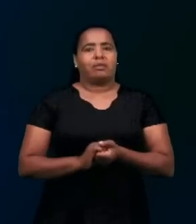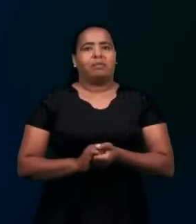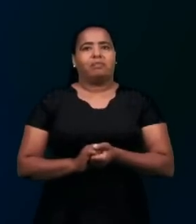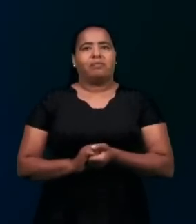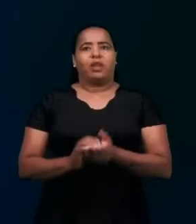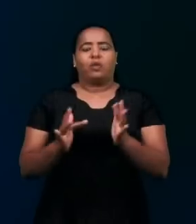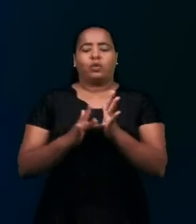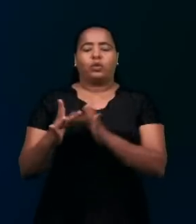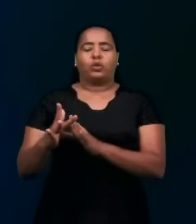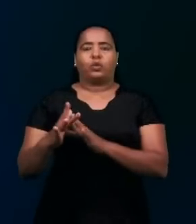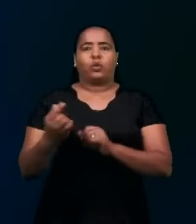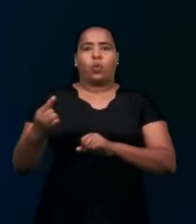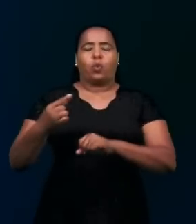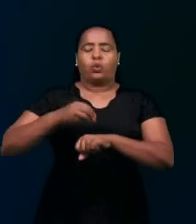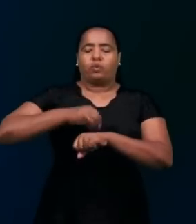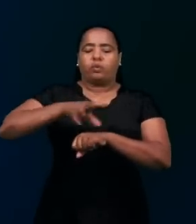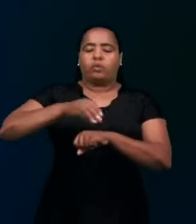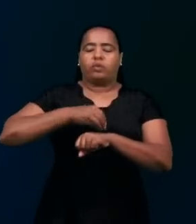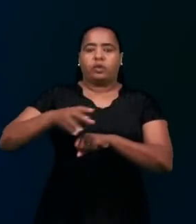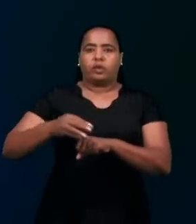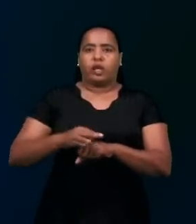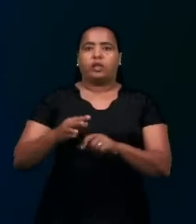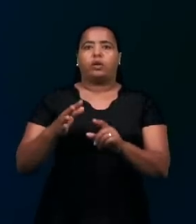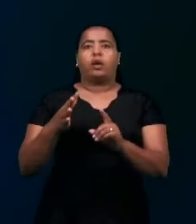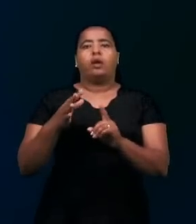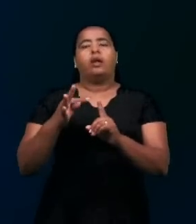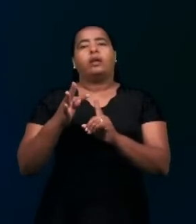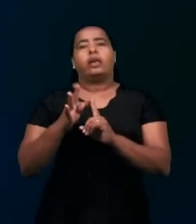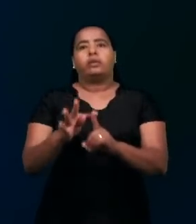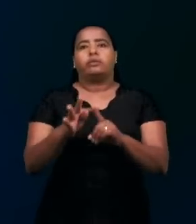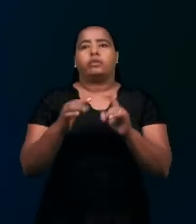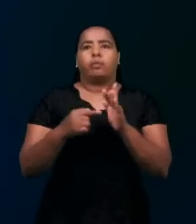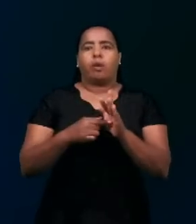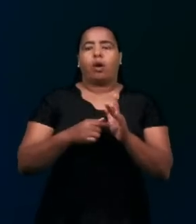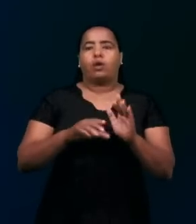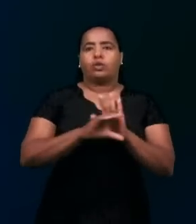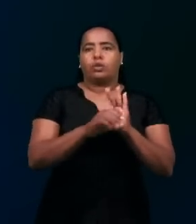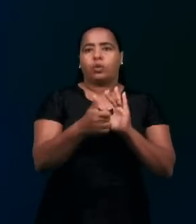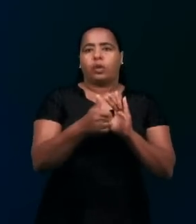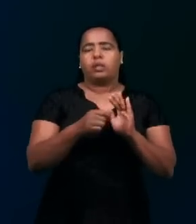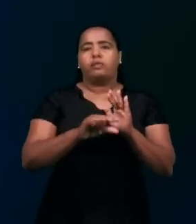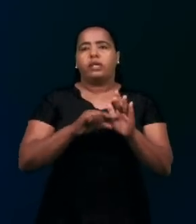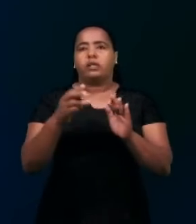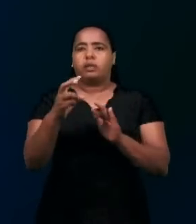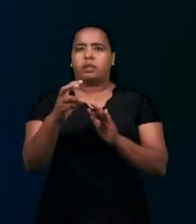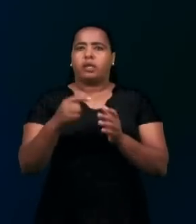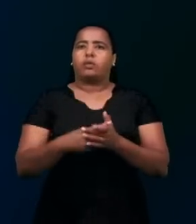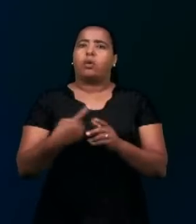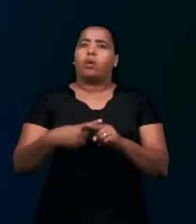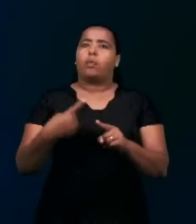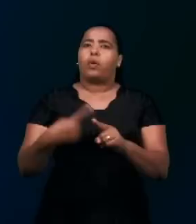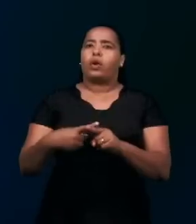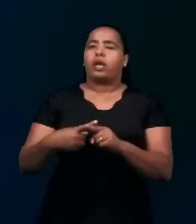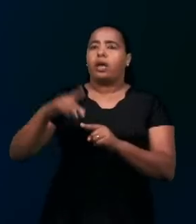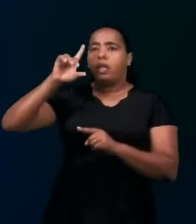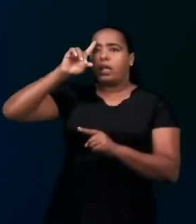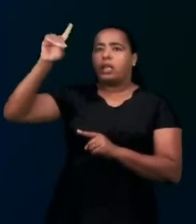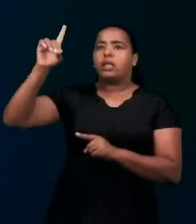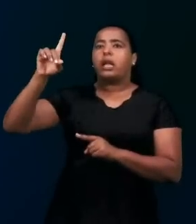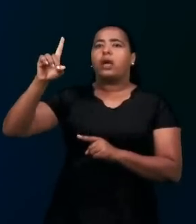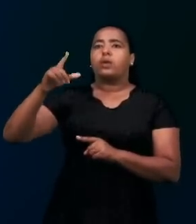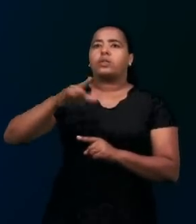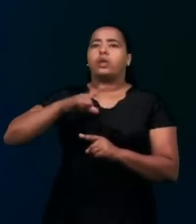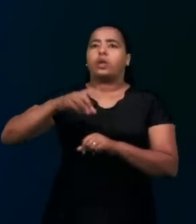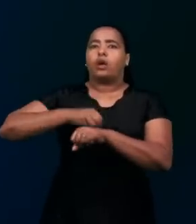em 1 Timóteo 2, 5, que diz, Porquanto há um só Deus e um só mediador entre Deus e os homens, Cristo